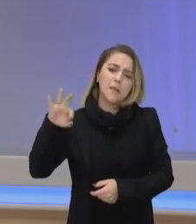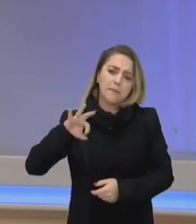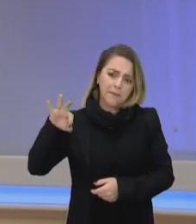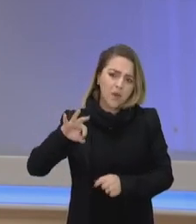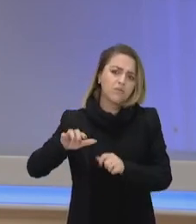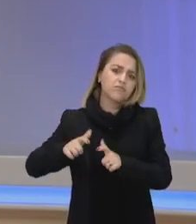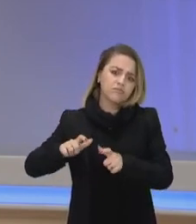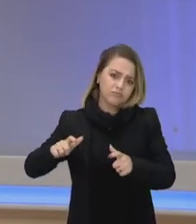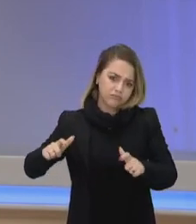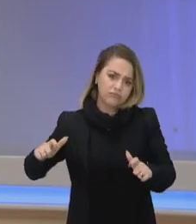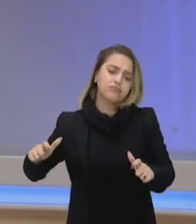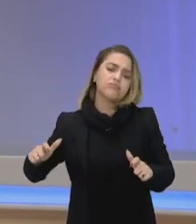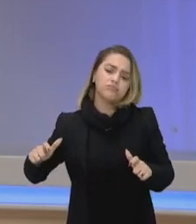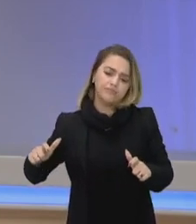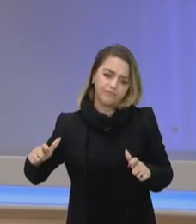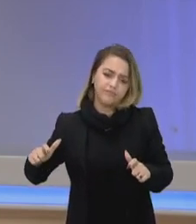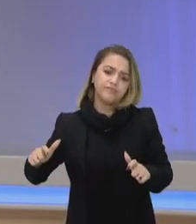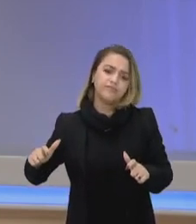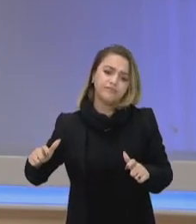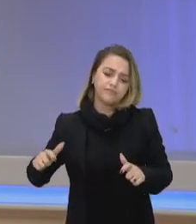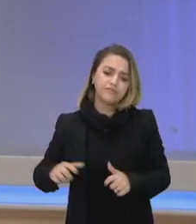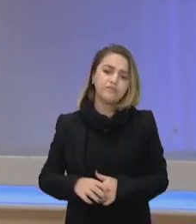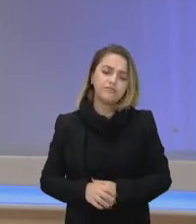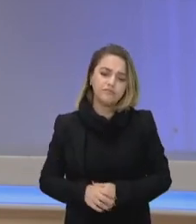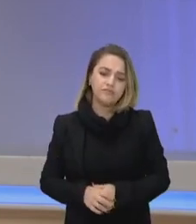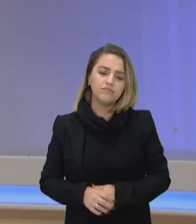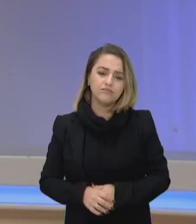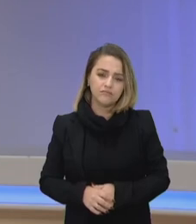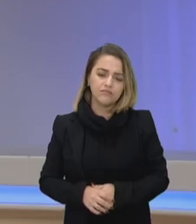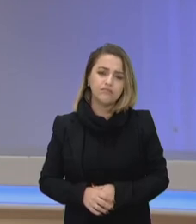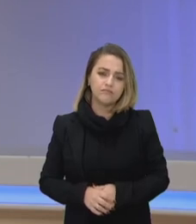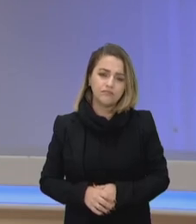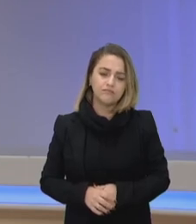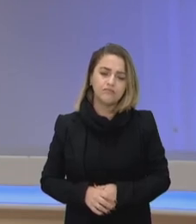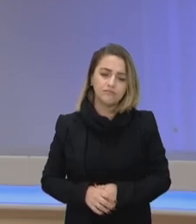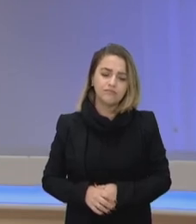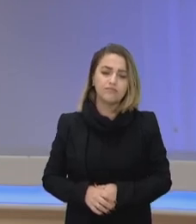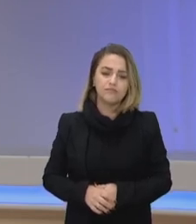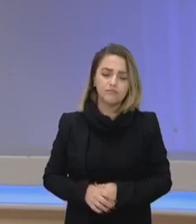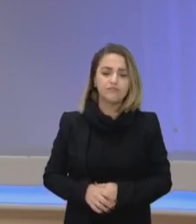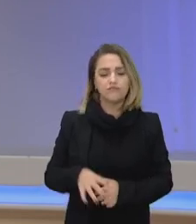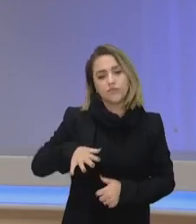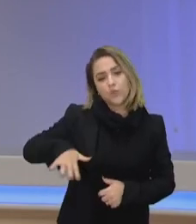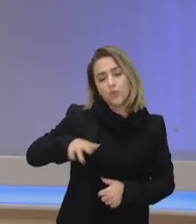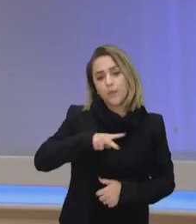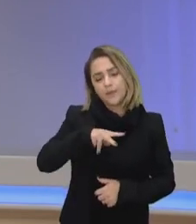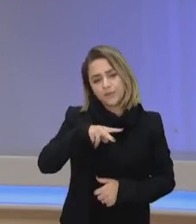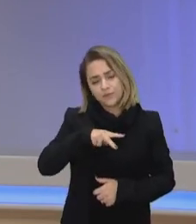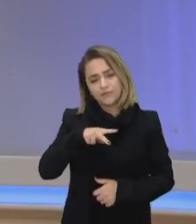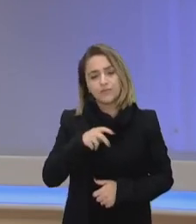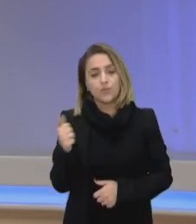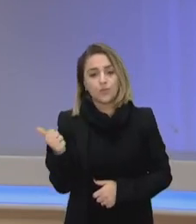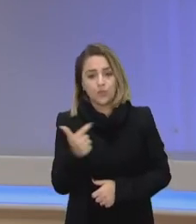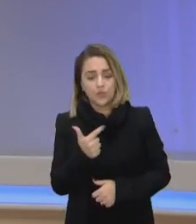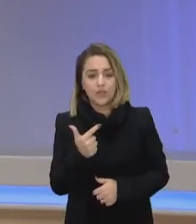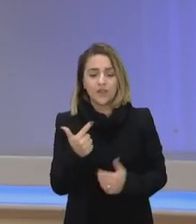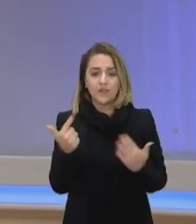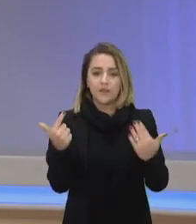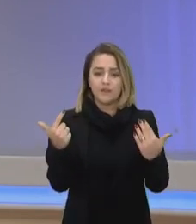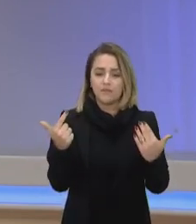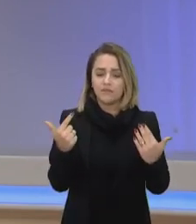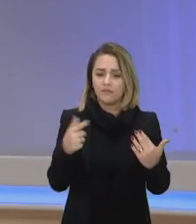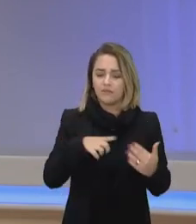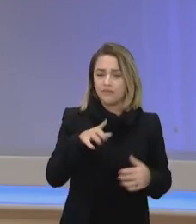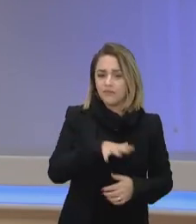bem maior de pessoas oriundas da rede privada do que da rede pública, né? Então, a rede